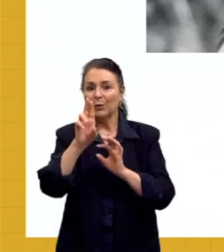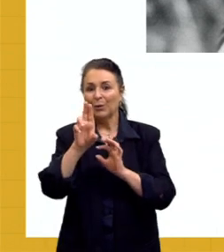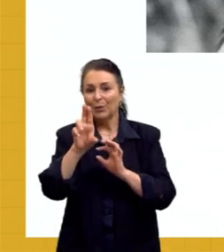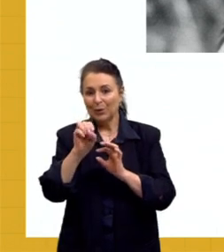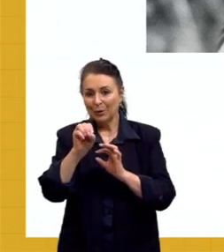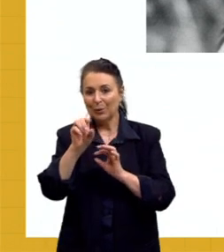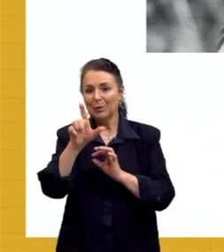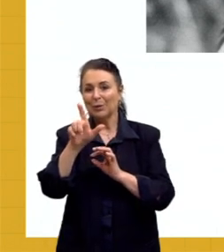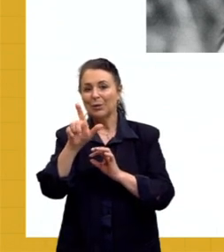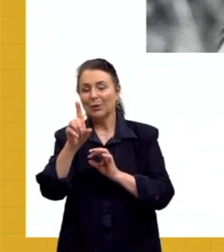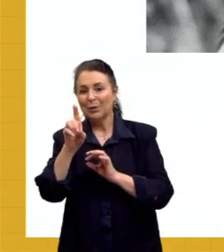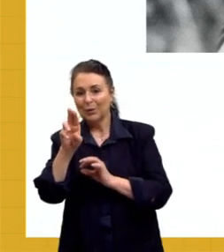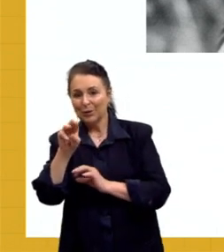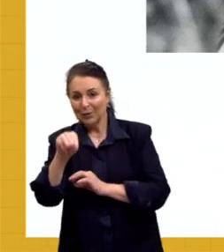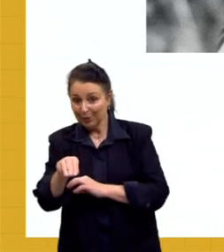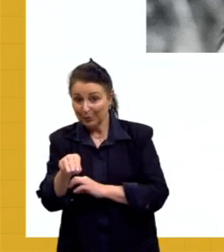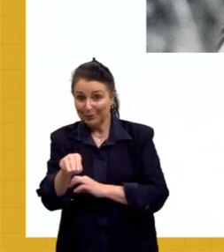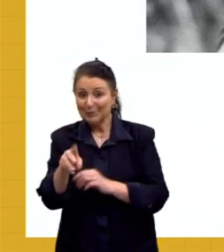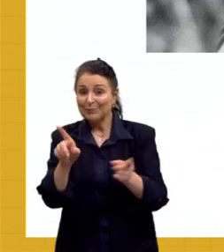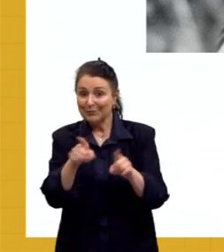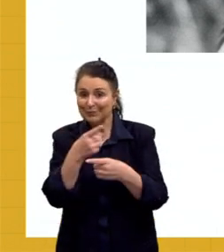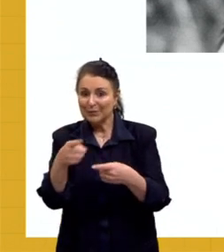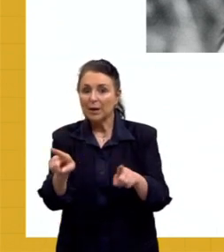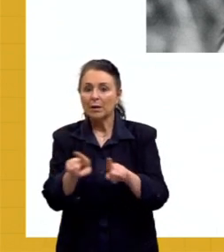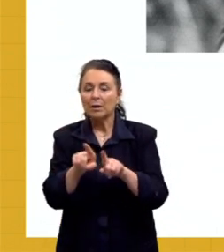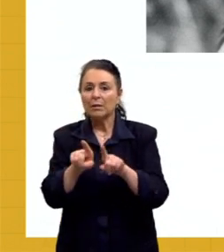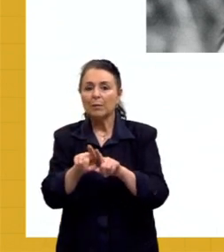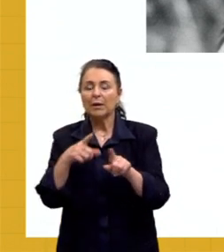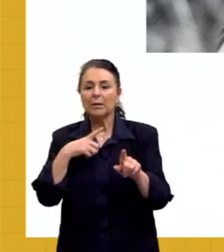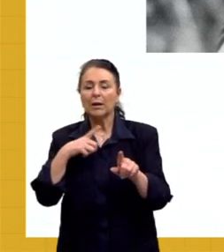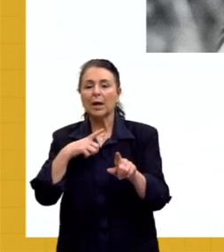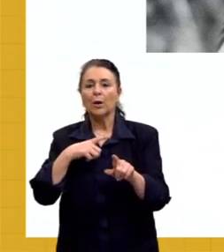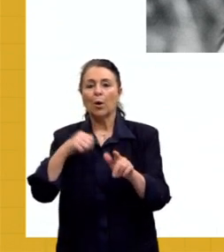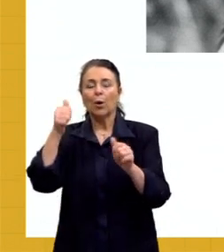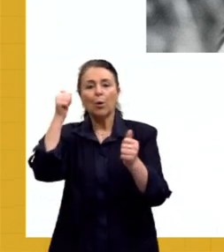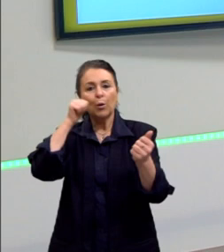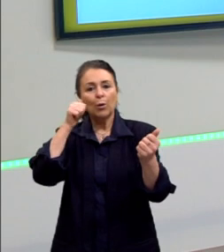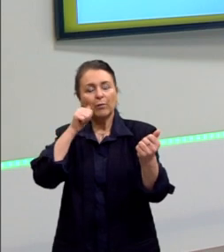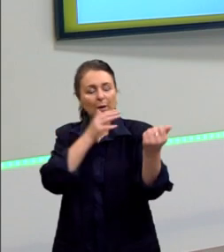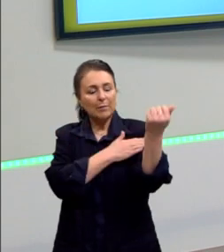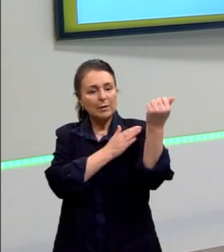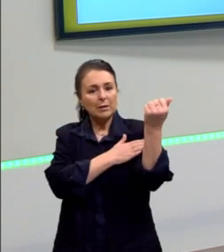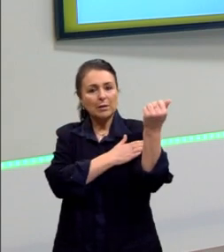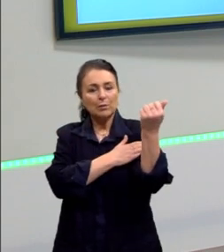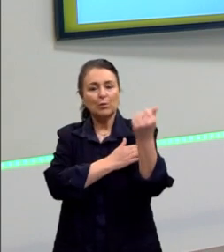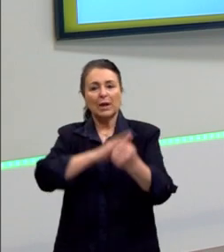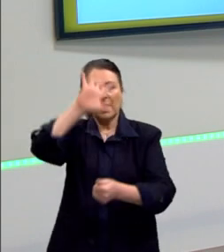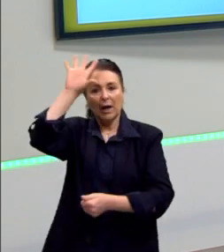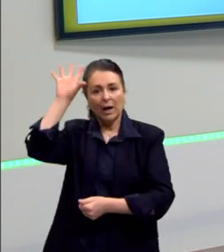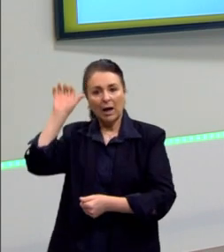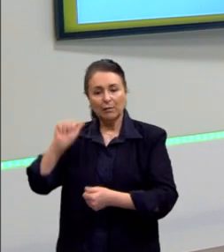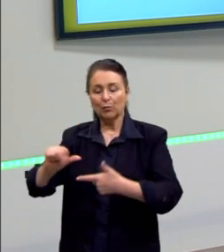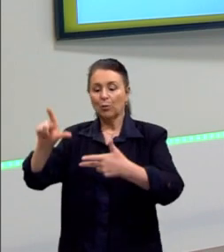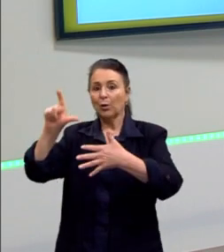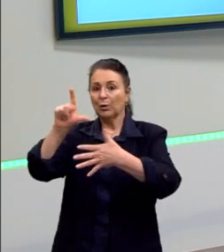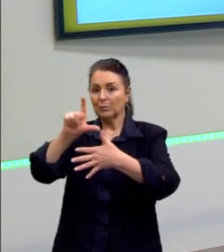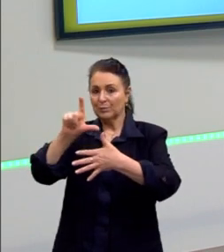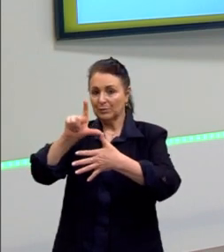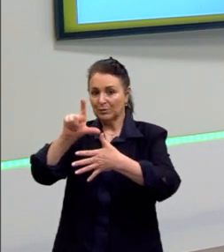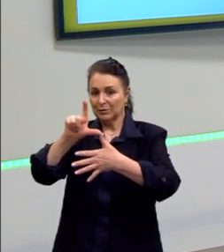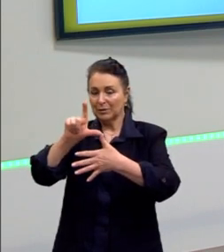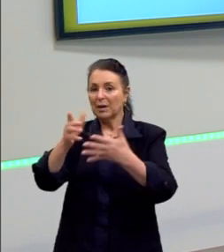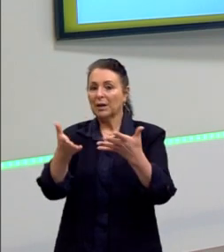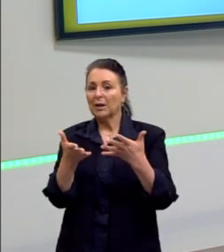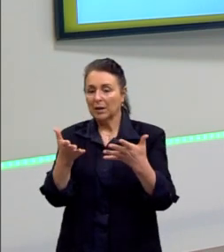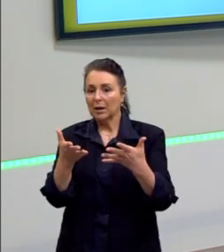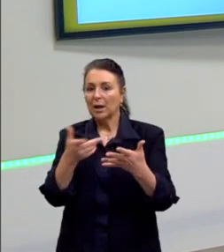coletânea de textos dela muito interessante, que é por um feminismo afro-latino-americano. Ela vai afirmar, por exemplo, ela vai falar sobre a questão,